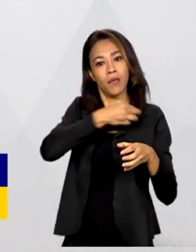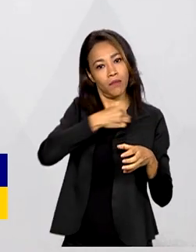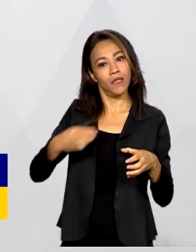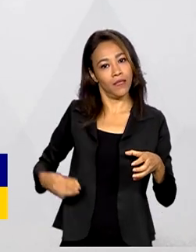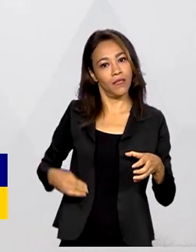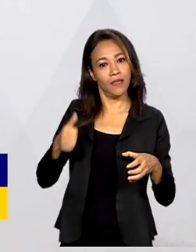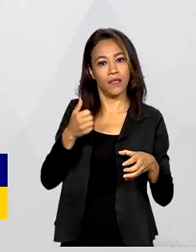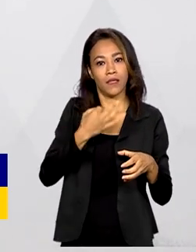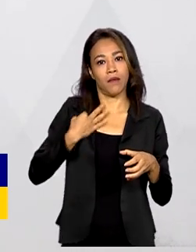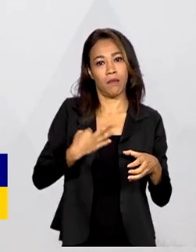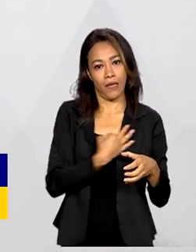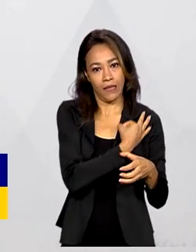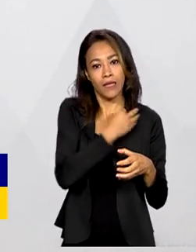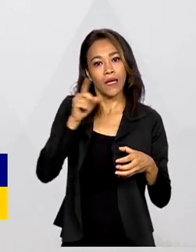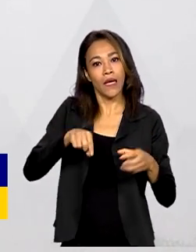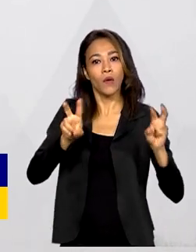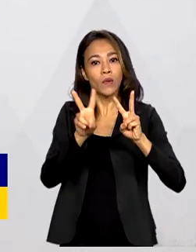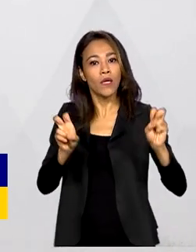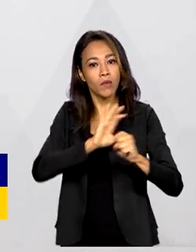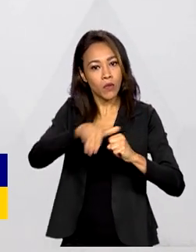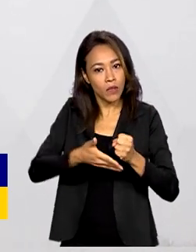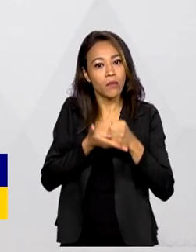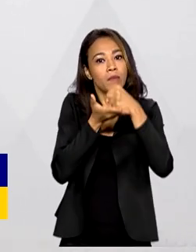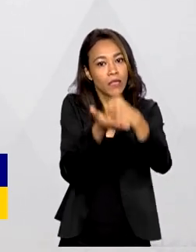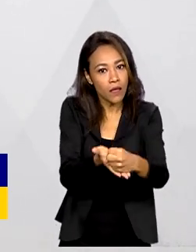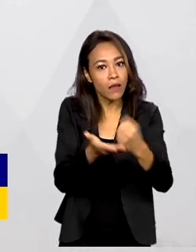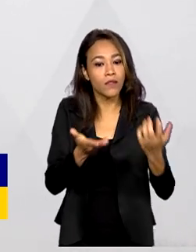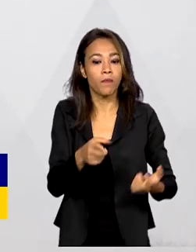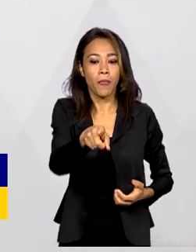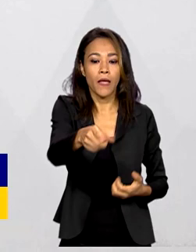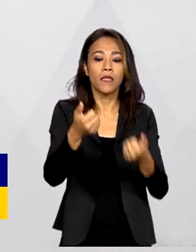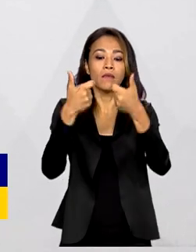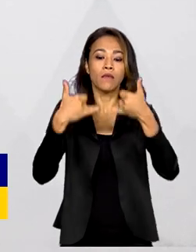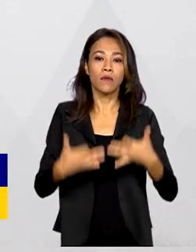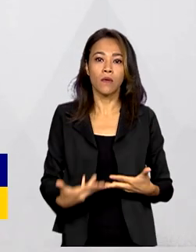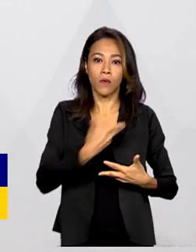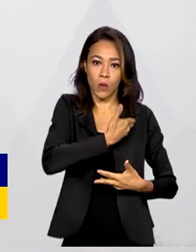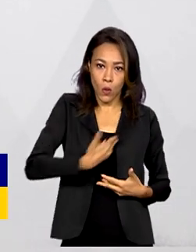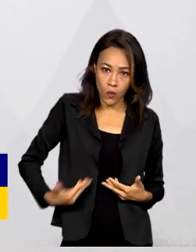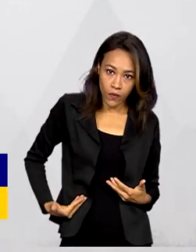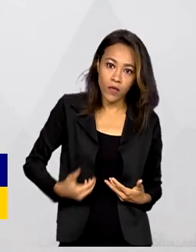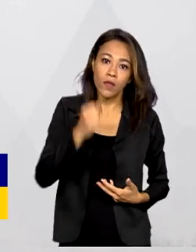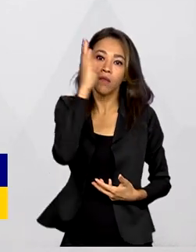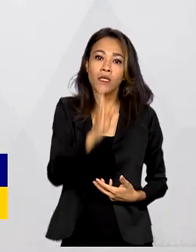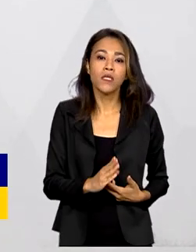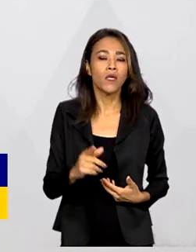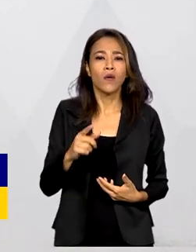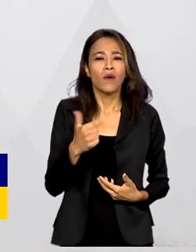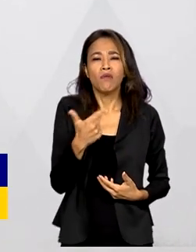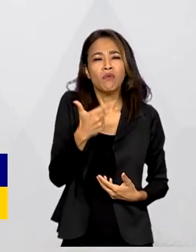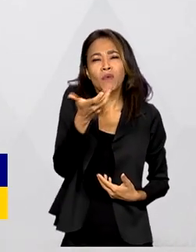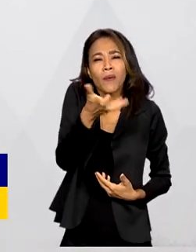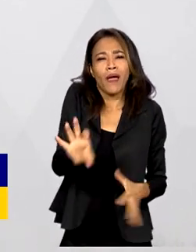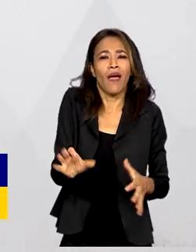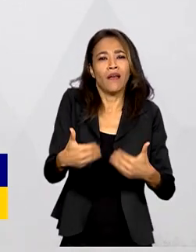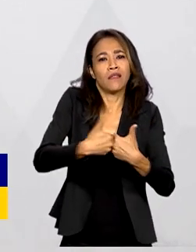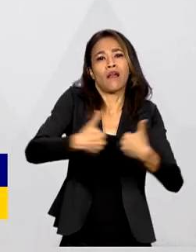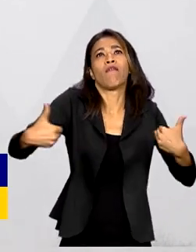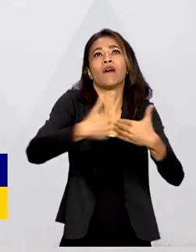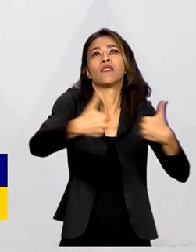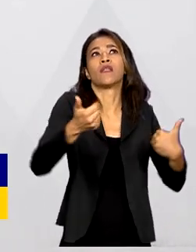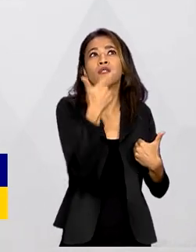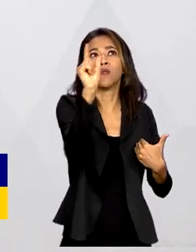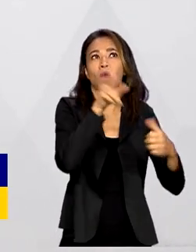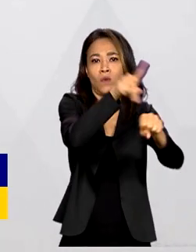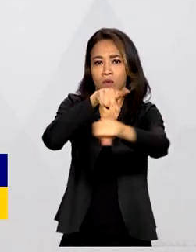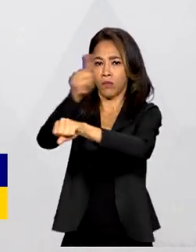que é uma agenda de sustentabilidade. Haddad disse ainda que o governo brasileiro não tem a intenção de se afastar de outros países